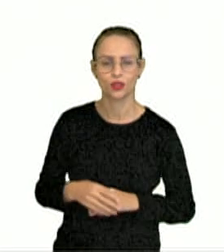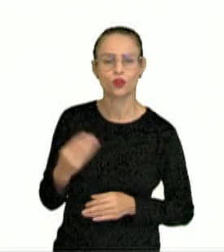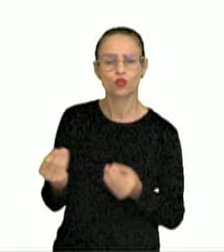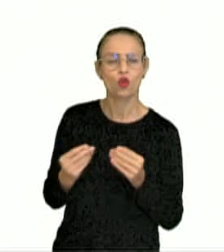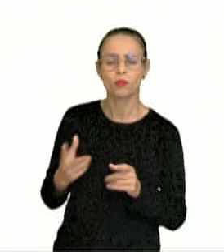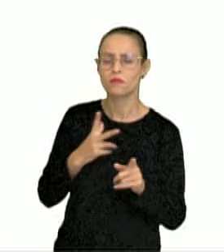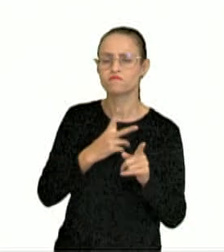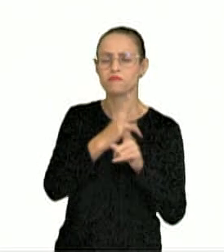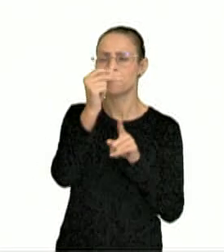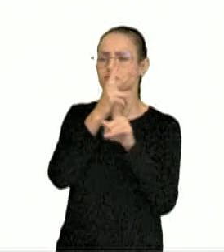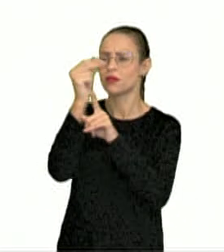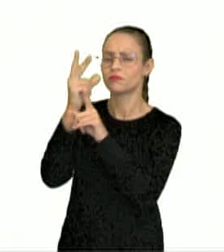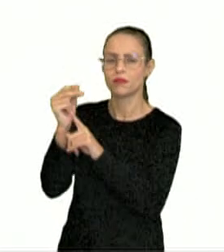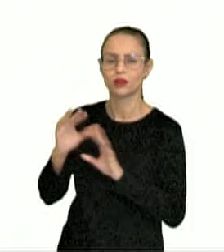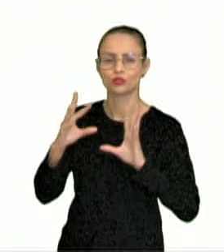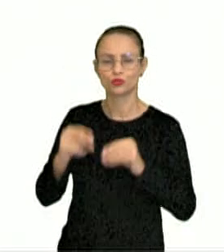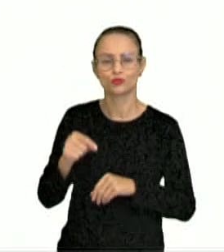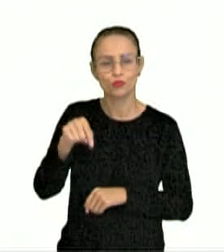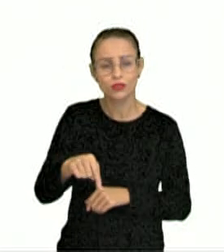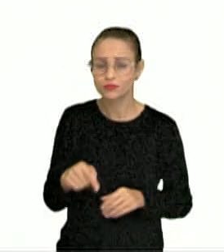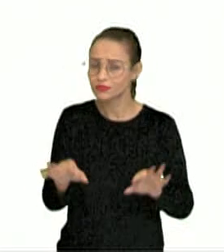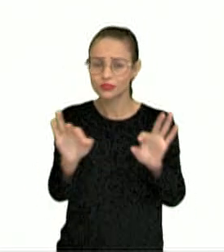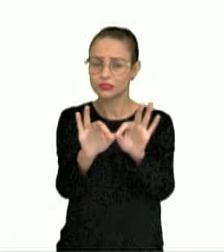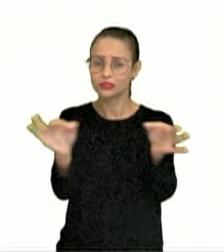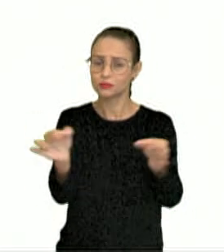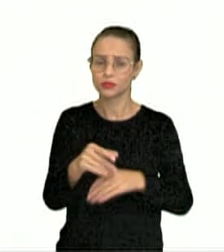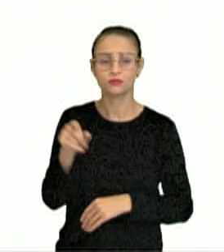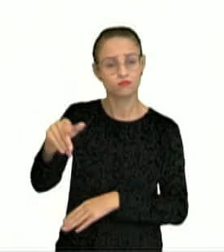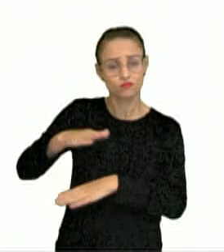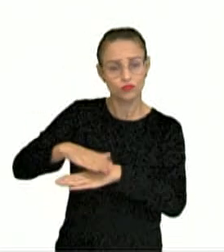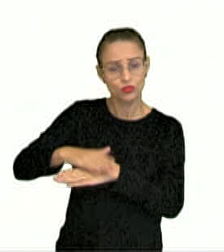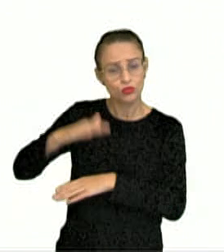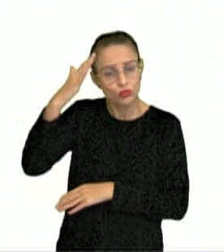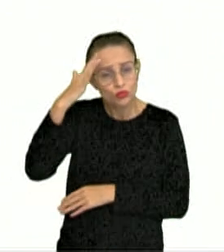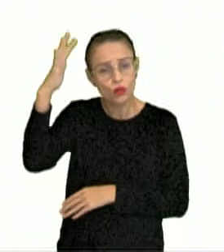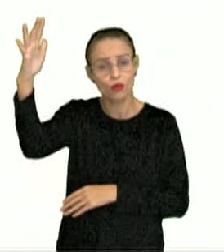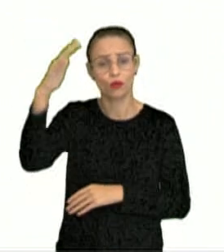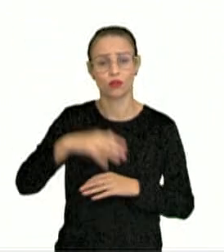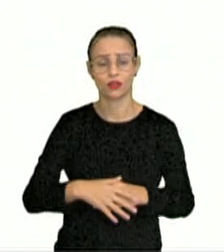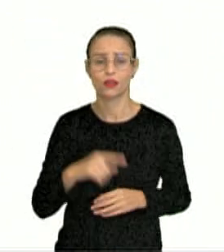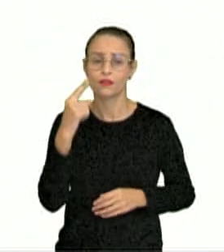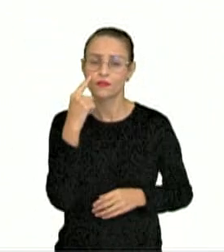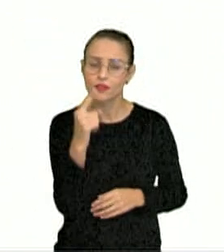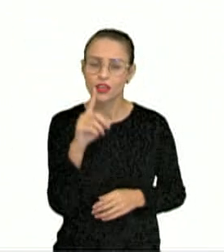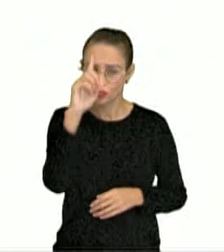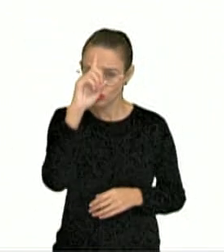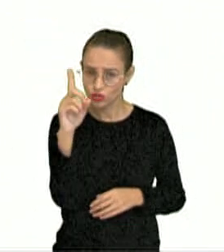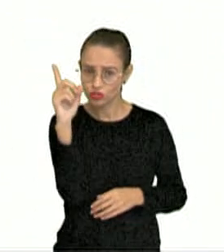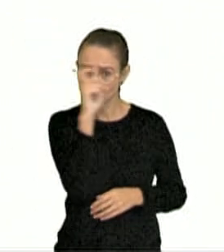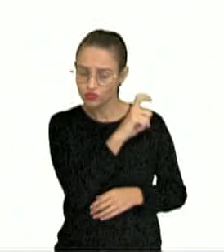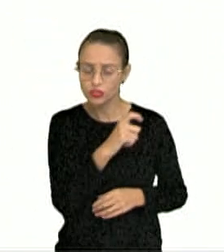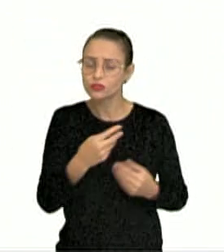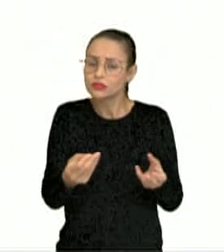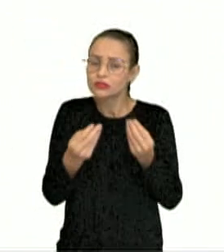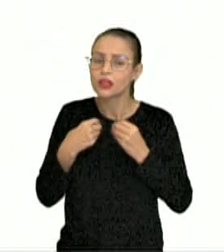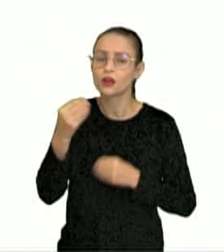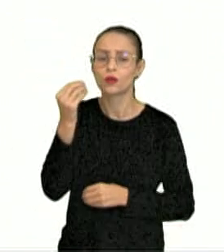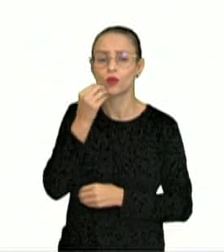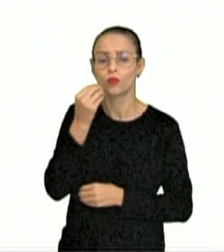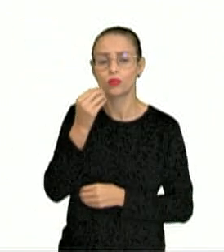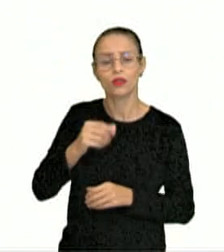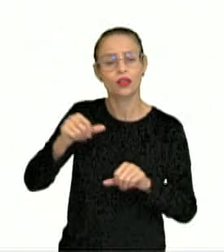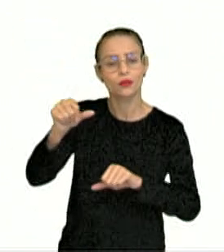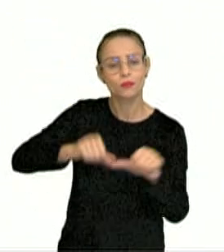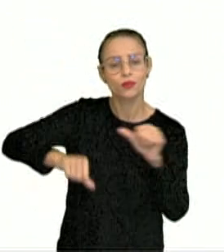esta realidade, afinal? Simples. Sonha. Vê cada um dos dias difíceis como uma oportunidade de tornar o